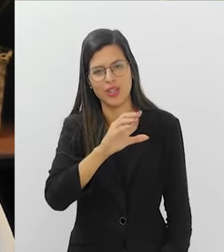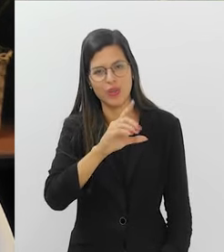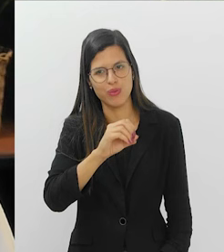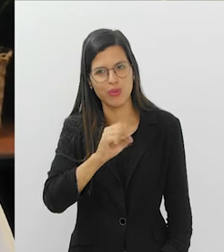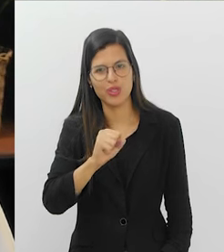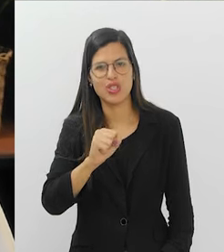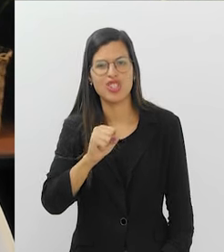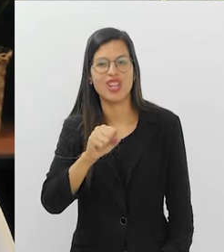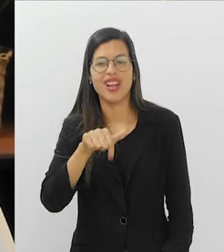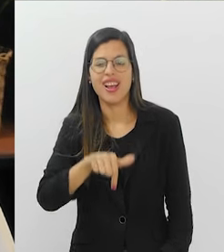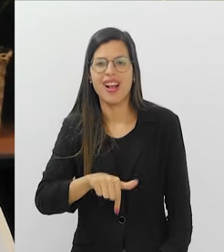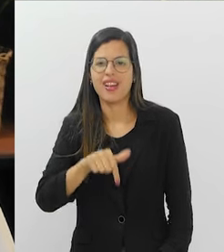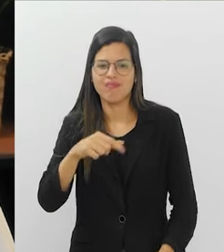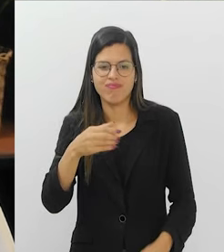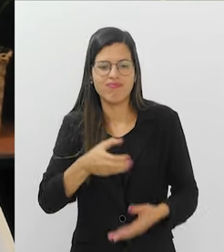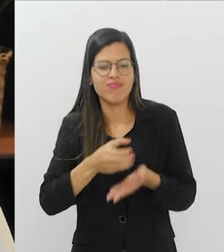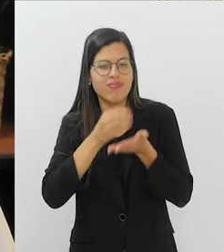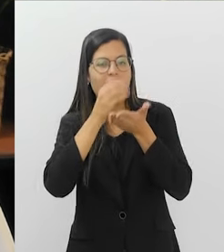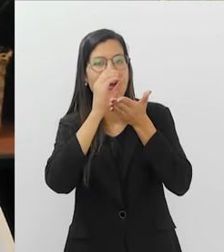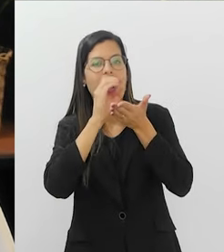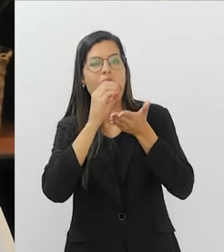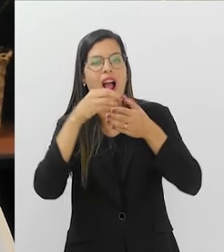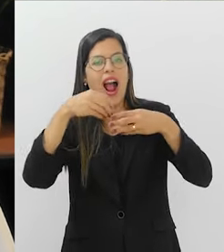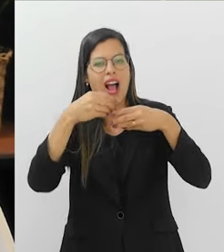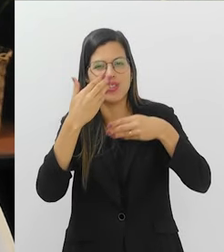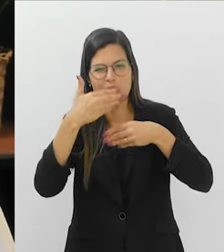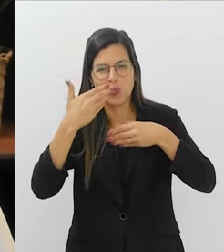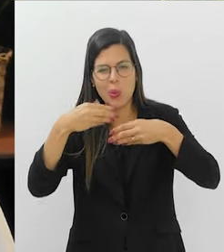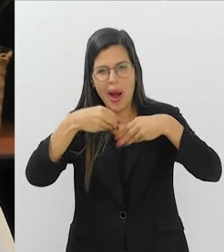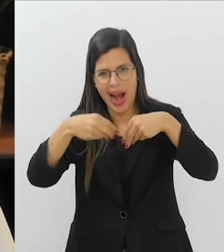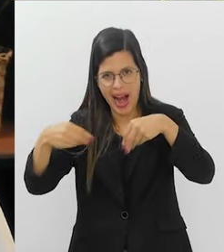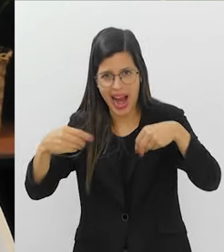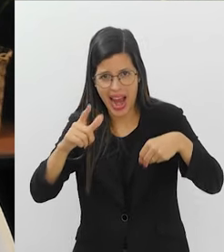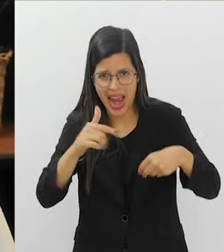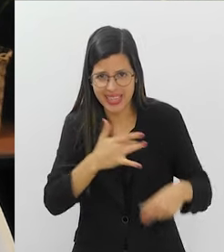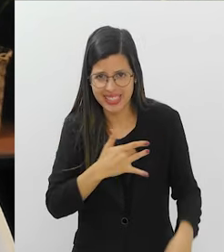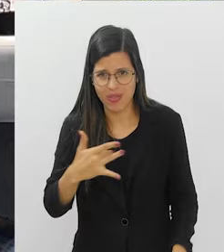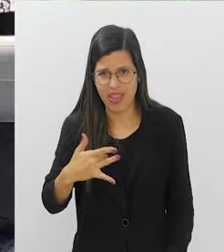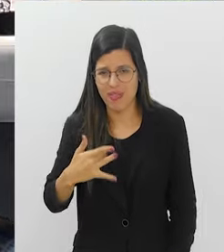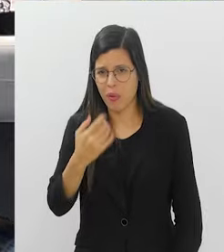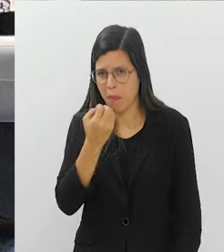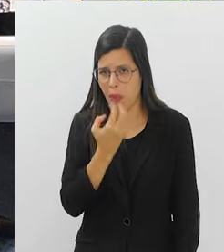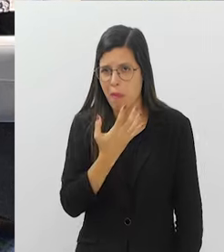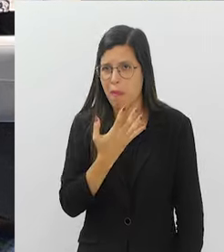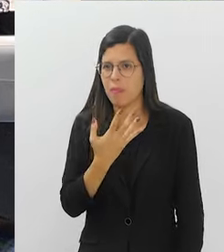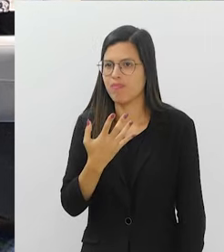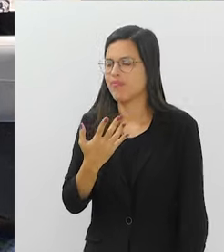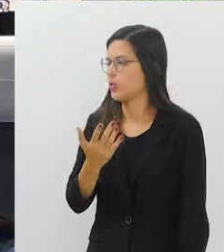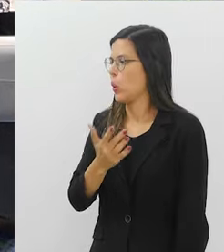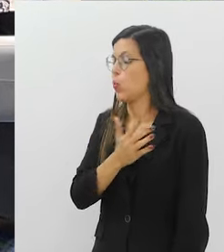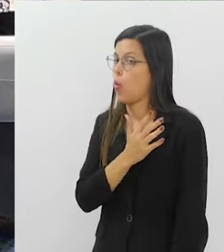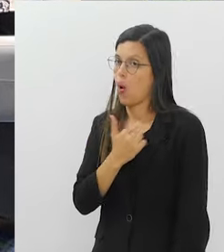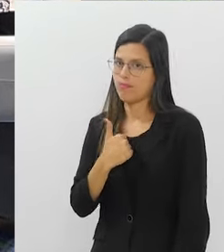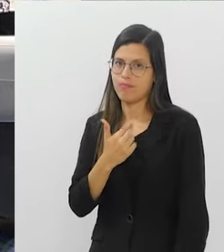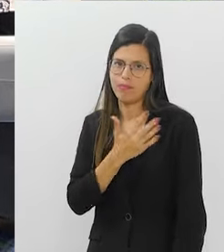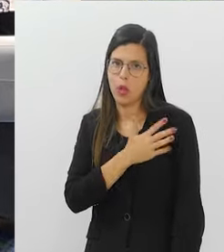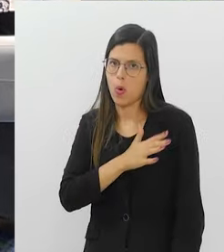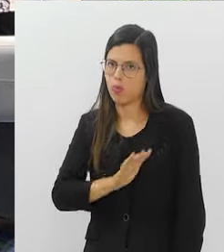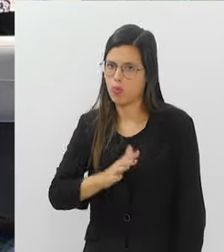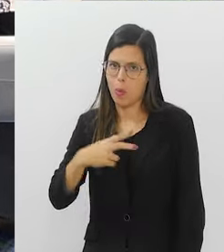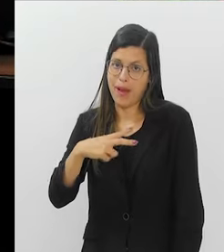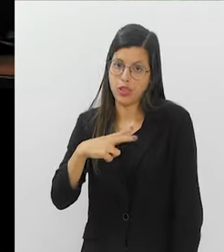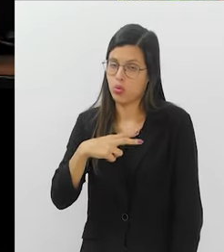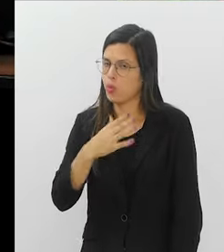probiótico para a criança. Isso. Aí toma aquela bebidinha cheia de açúcar. É saudável? Olha, eu não gosto muito.